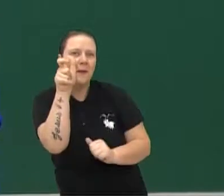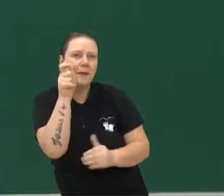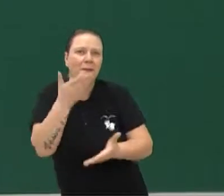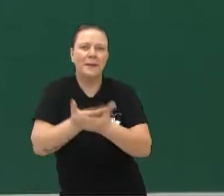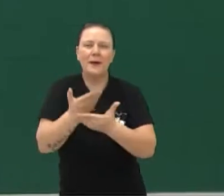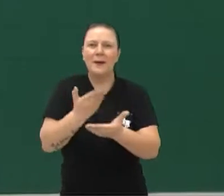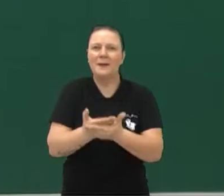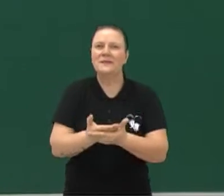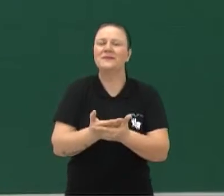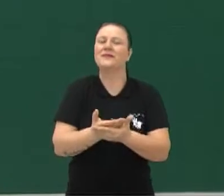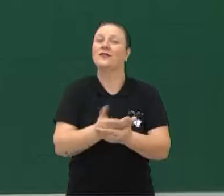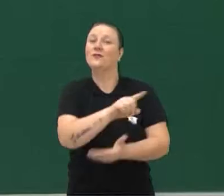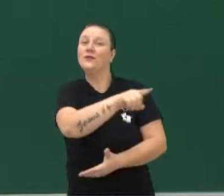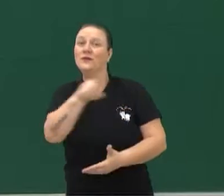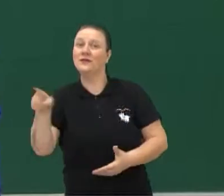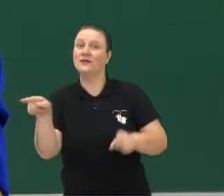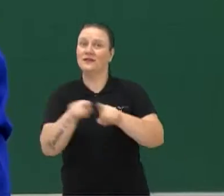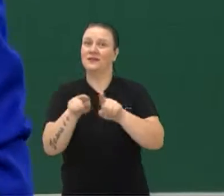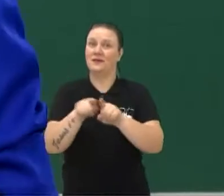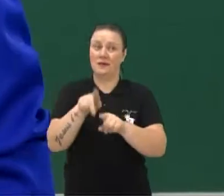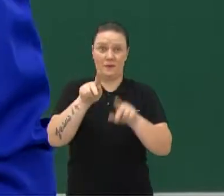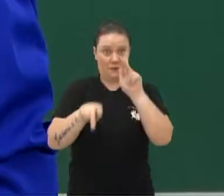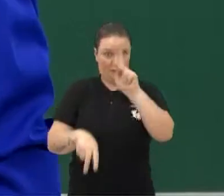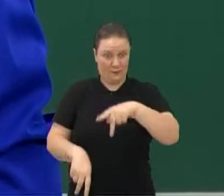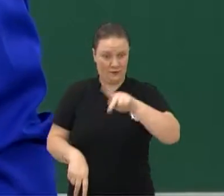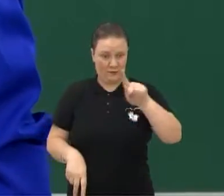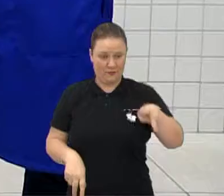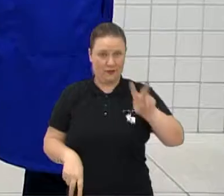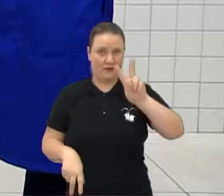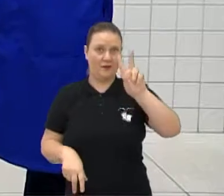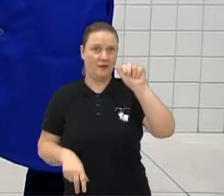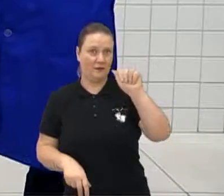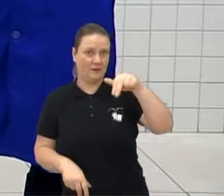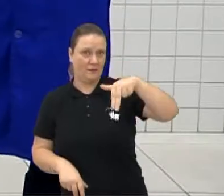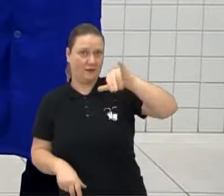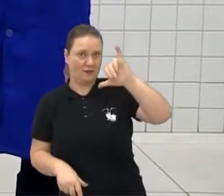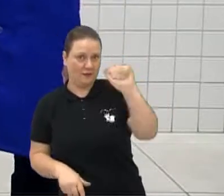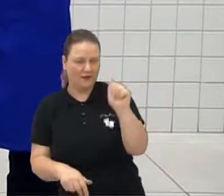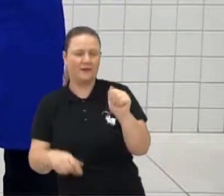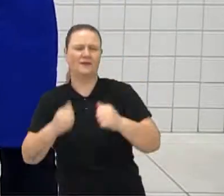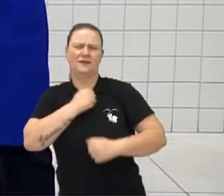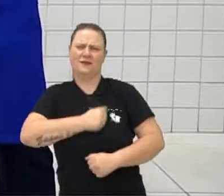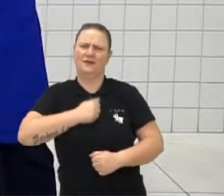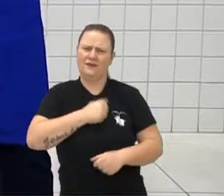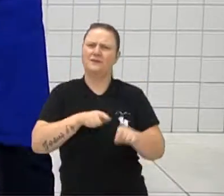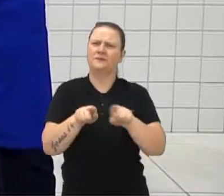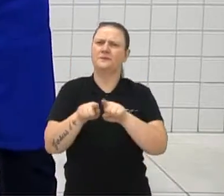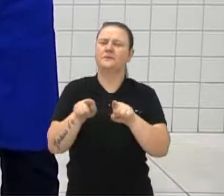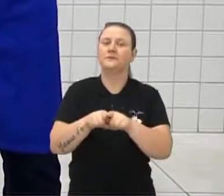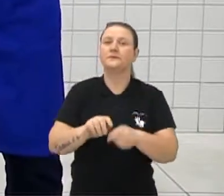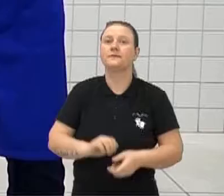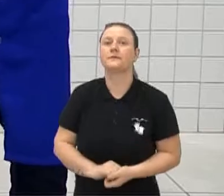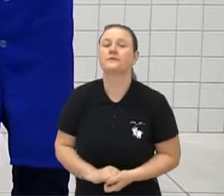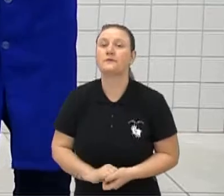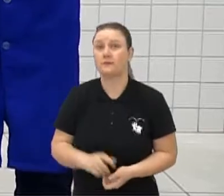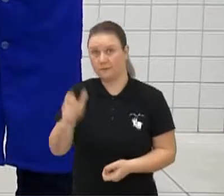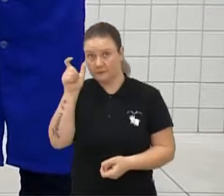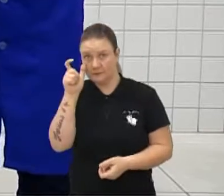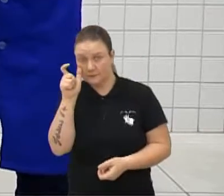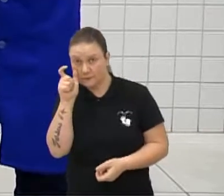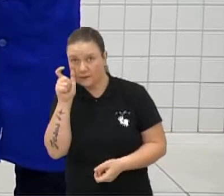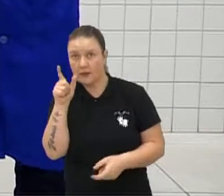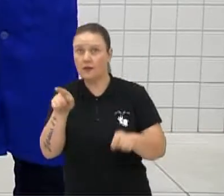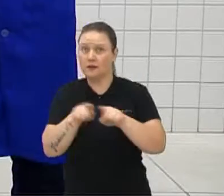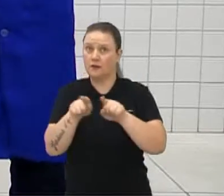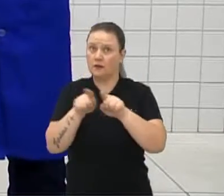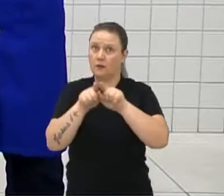Muitos ois também para a professora Vânia. O pessoal estava com saudade de você, professora Vânia, viu? E olha só, ainda temos aqueles